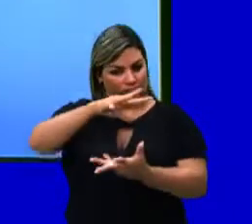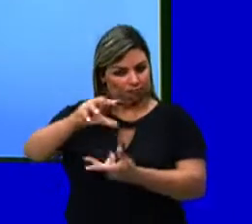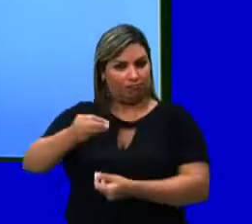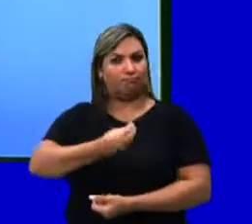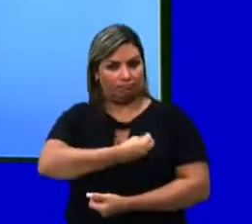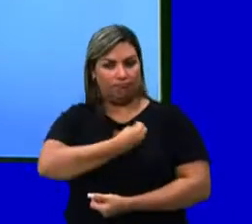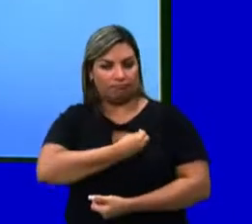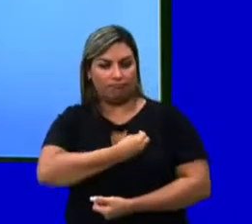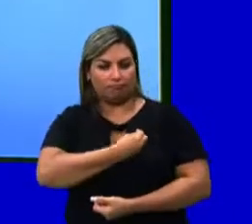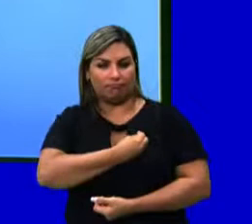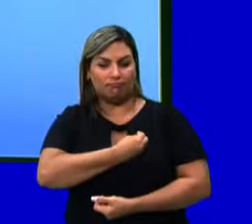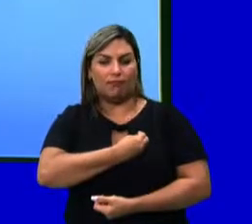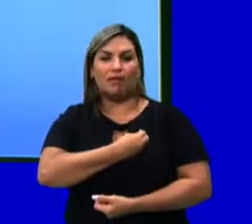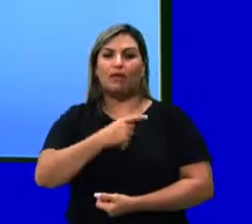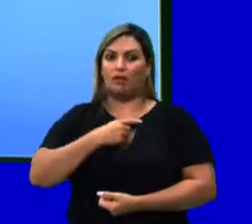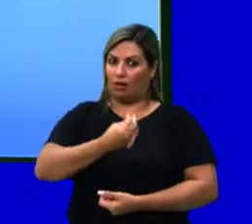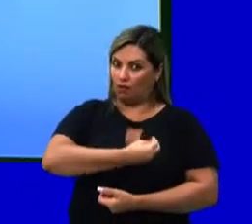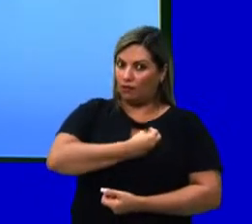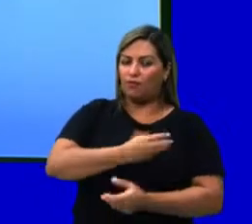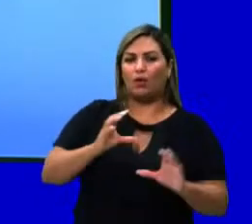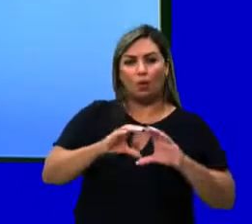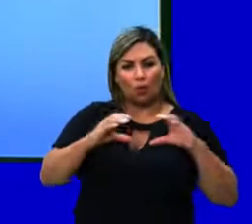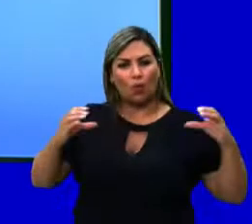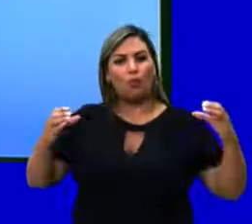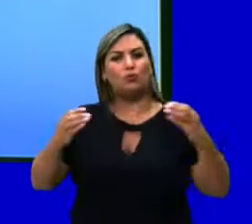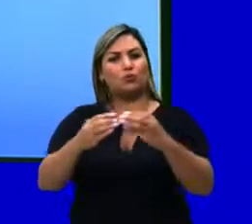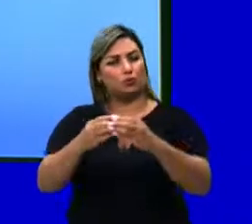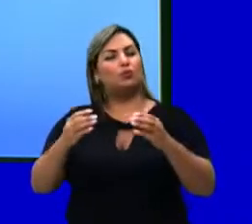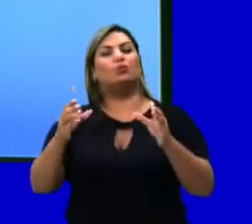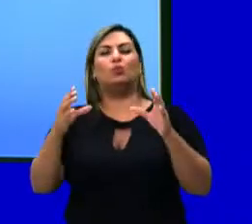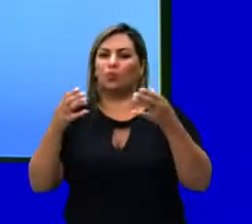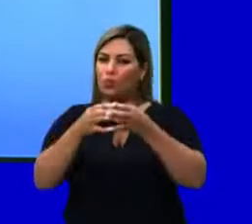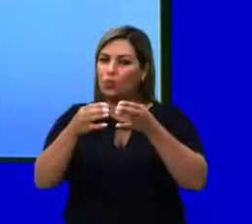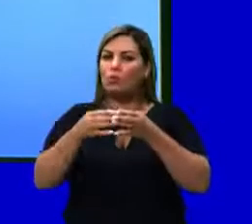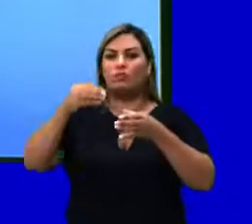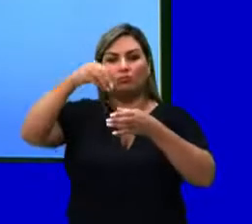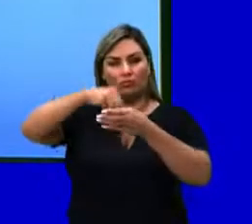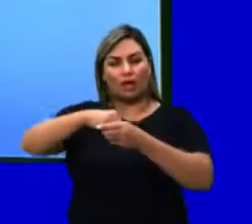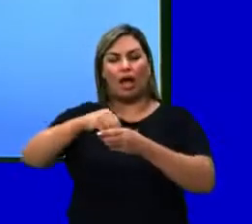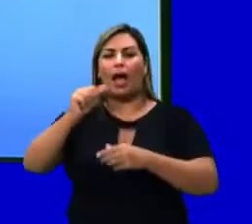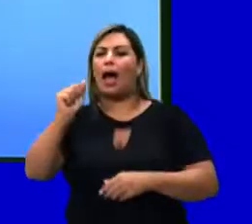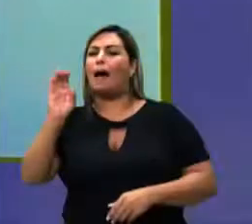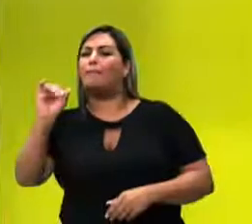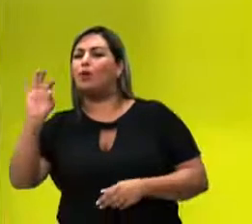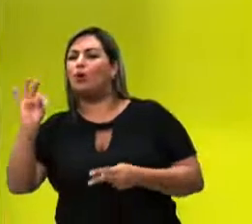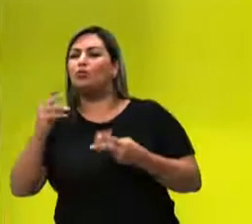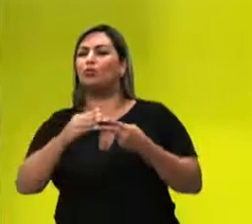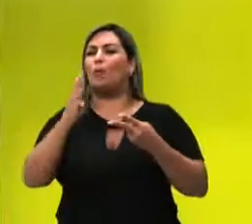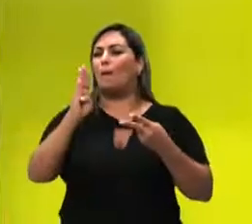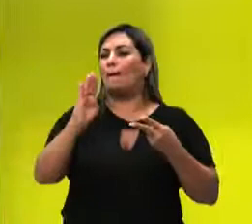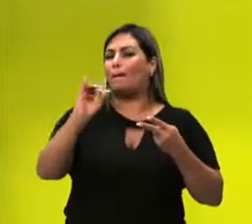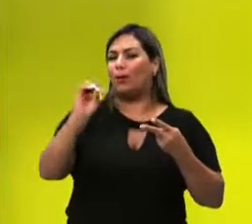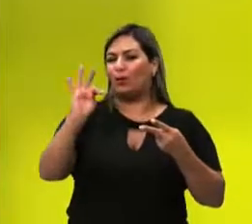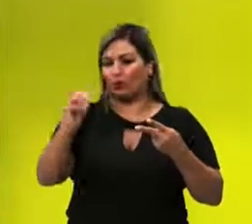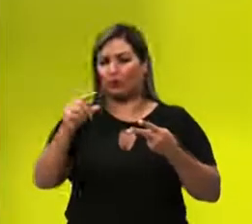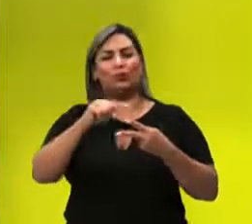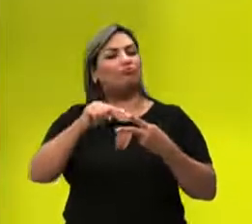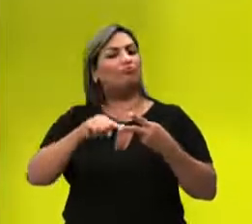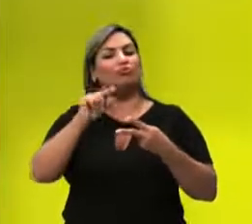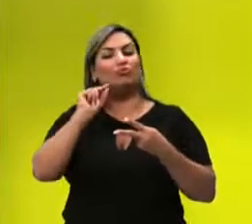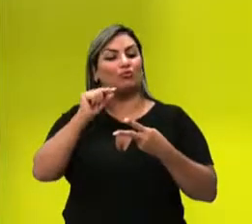planeta Terra. E eu falei sobre fator abiótico e fator biótico, o que seria isso exatamente?